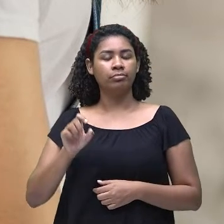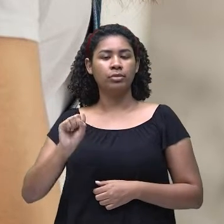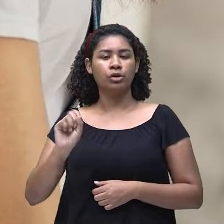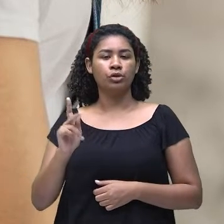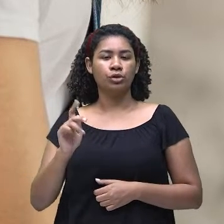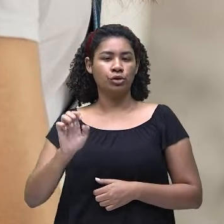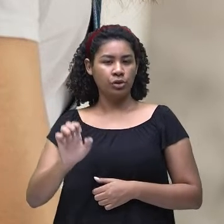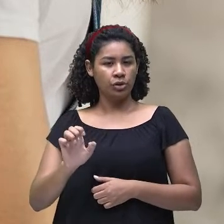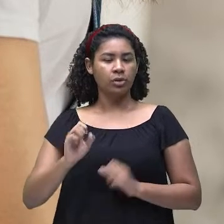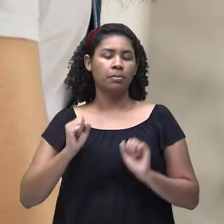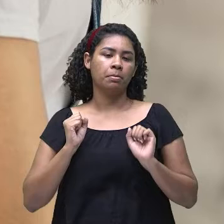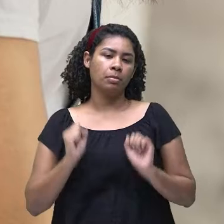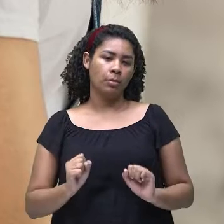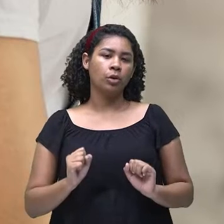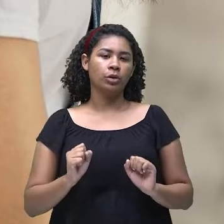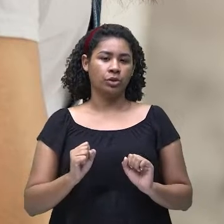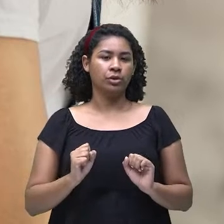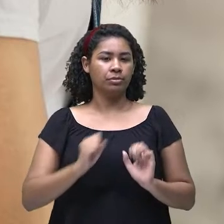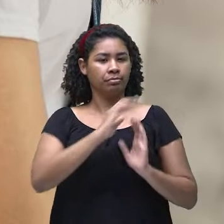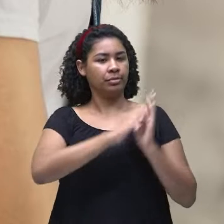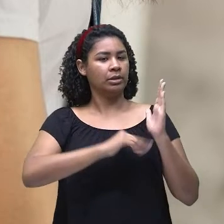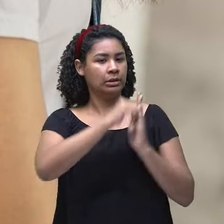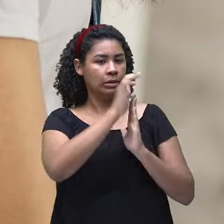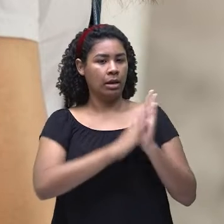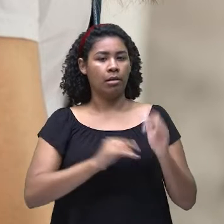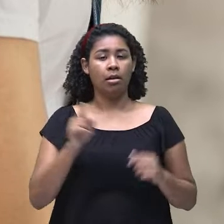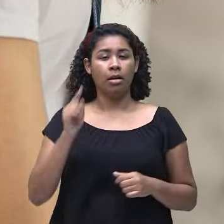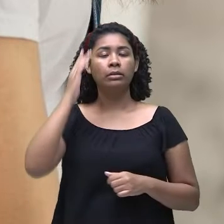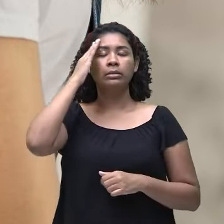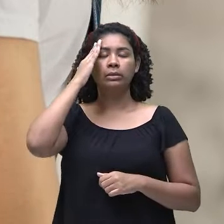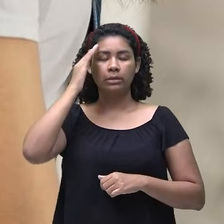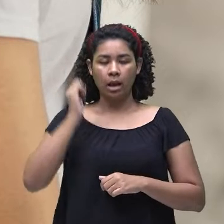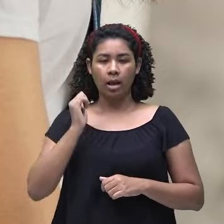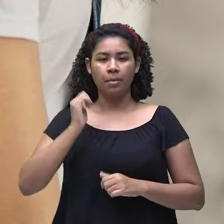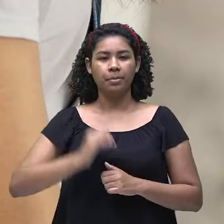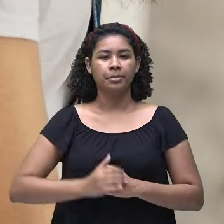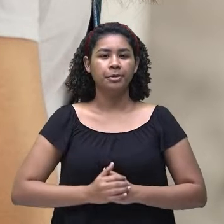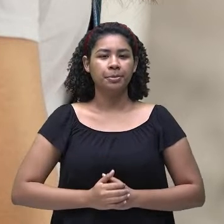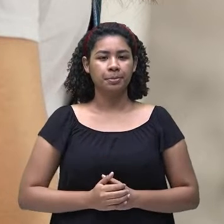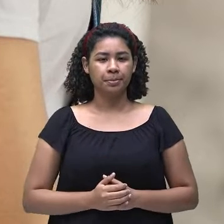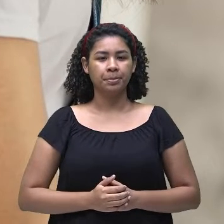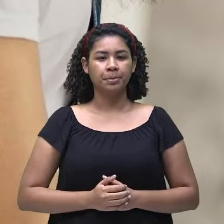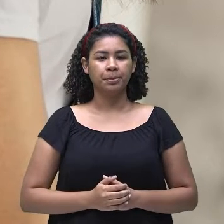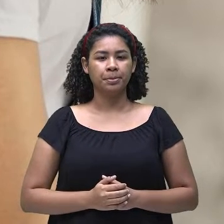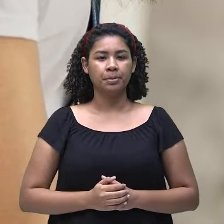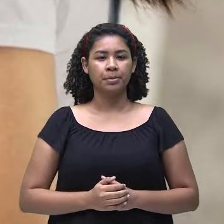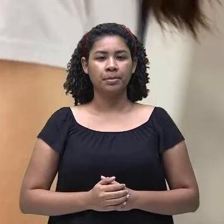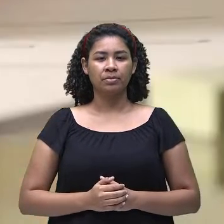paint. Ela pode, ela sabe pintar. Ok? Vamos em frente.